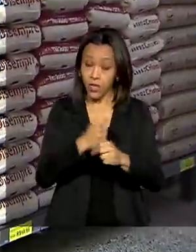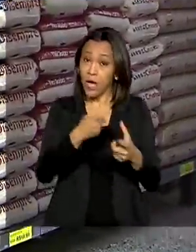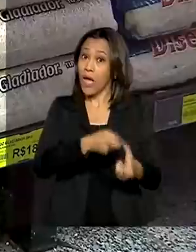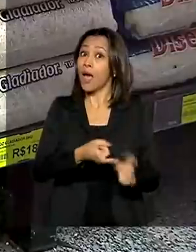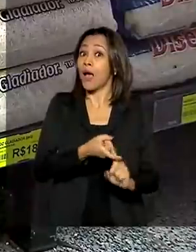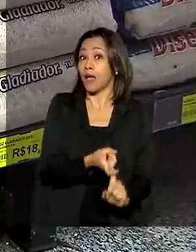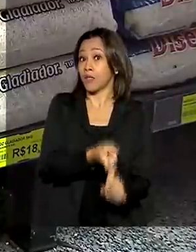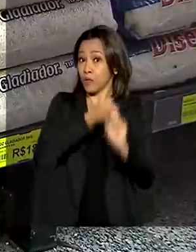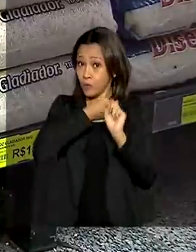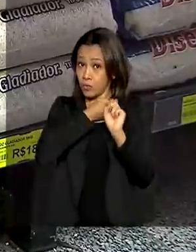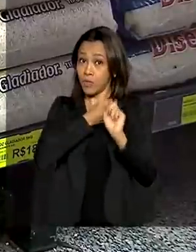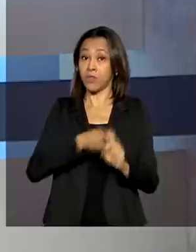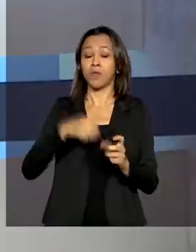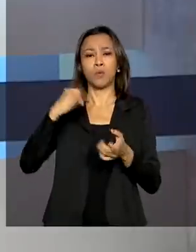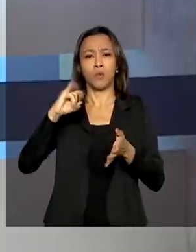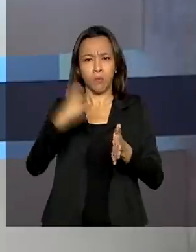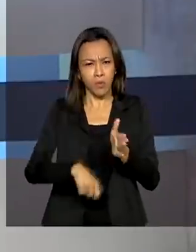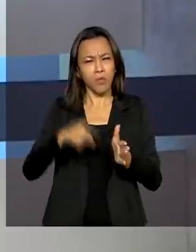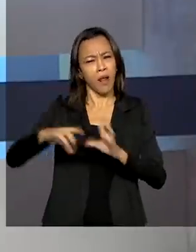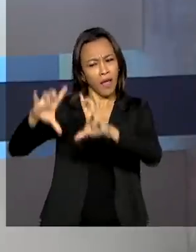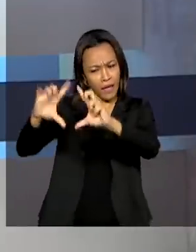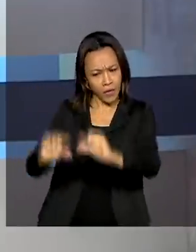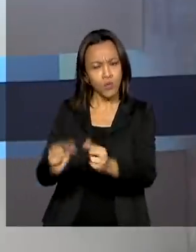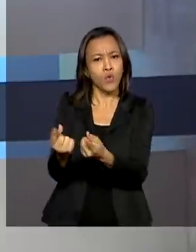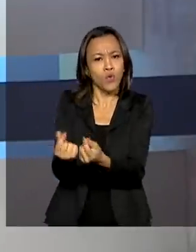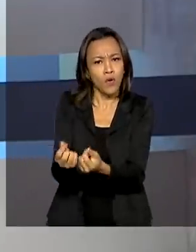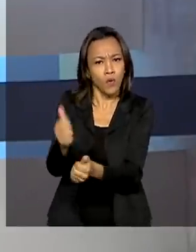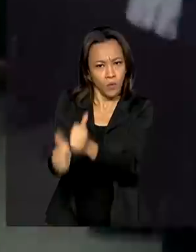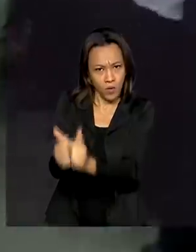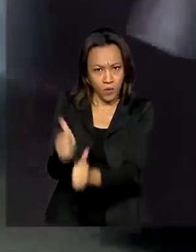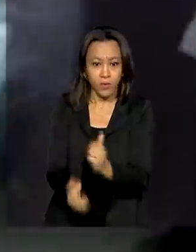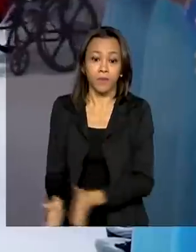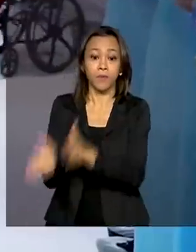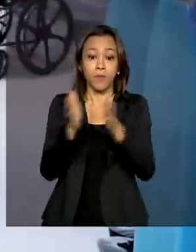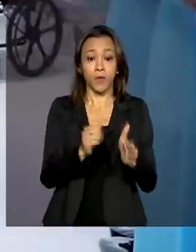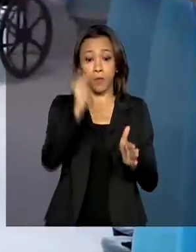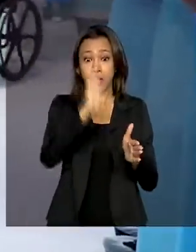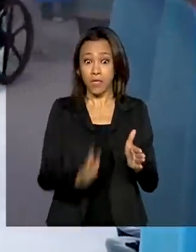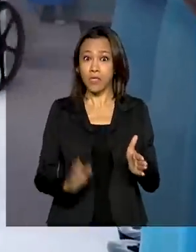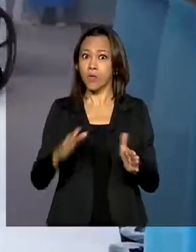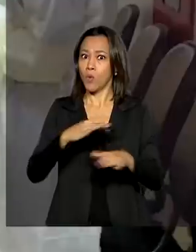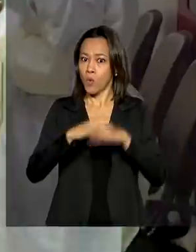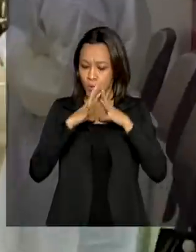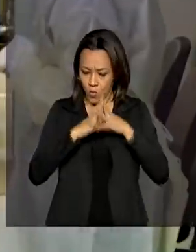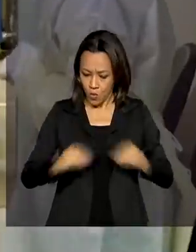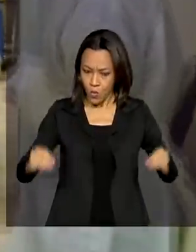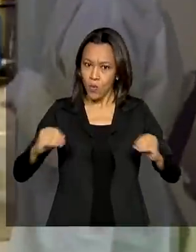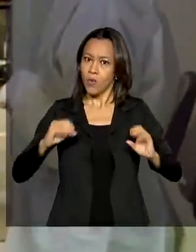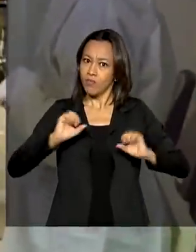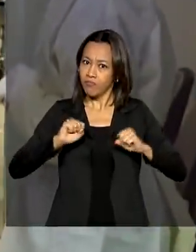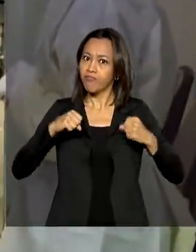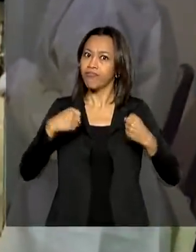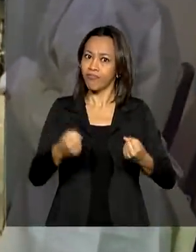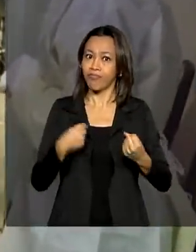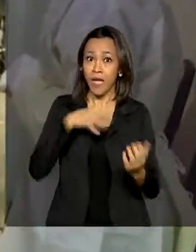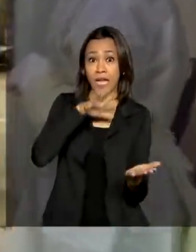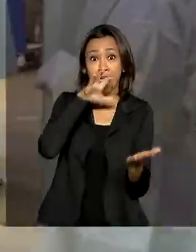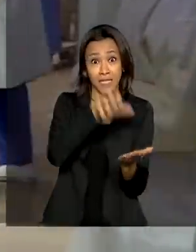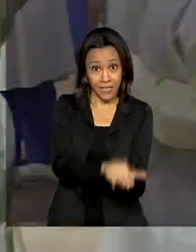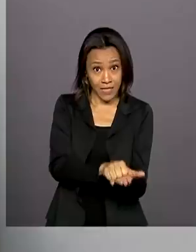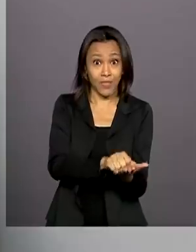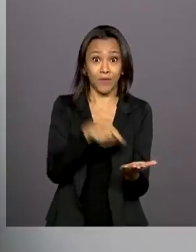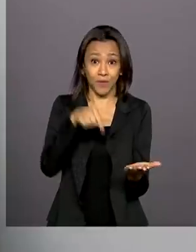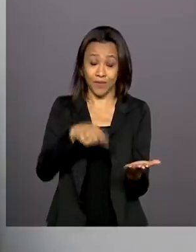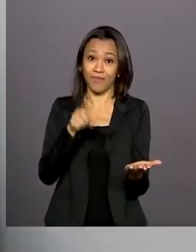é para reduzir o preço do produto. Brasil tem o maior número de recuperados entre países com registros de Covid-19.